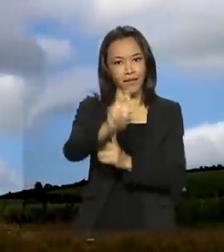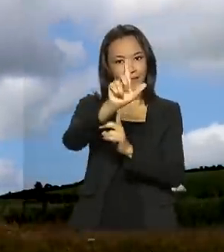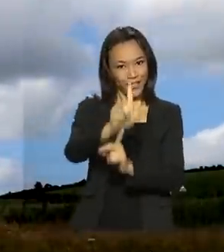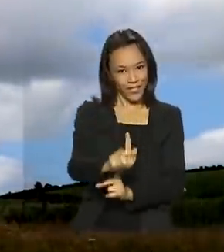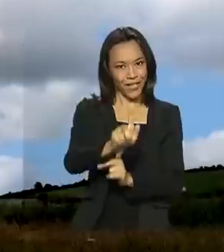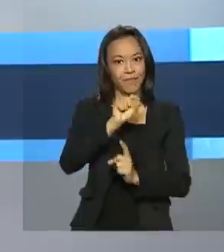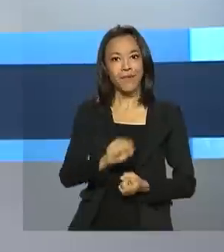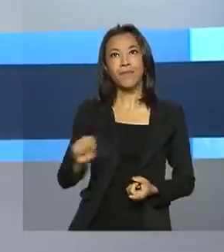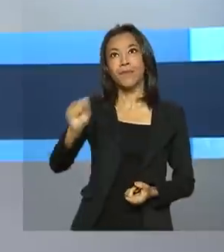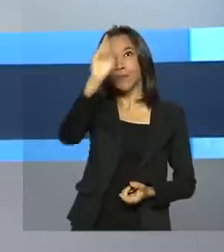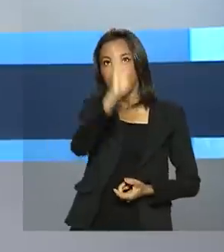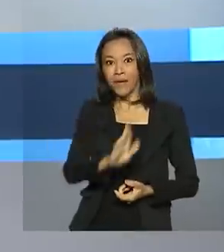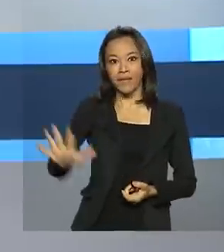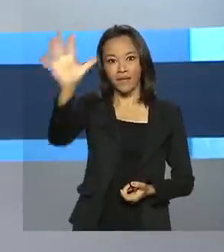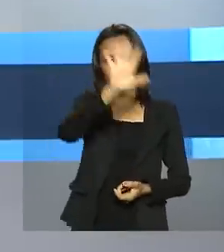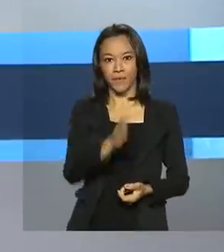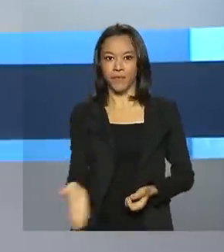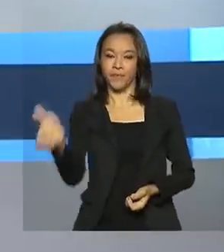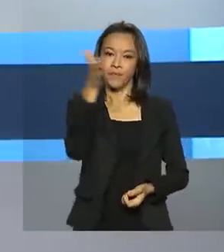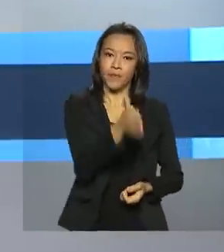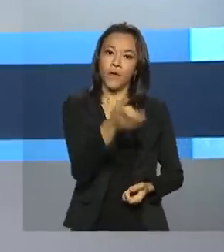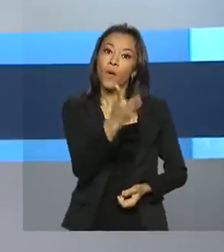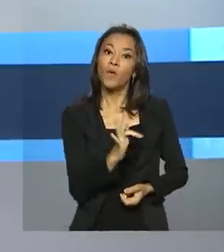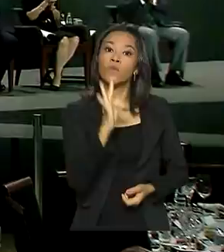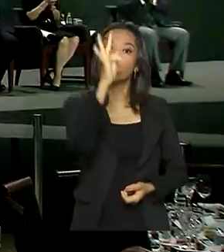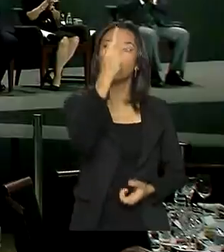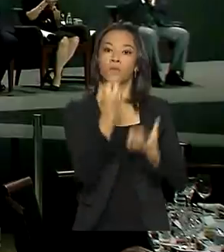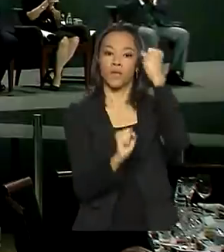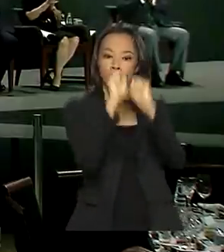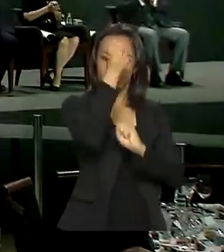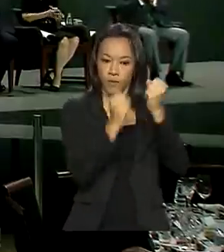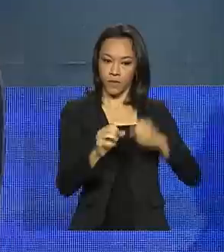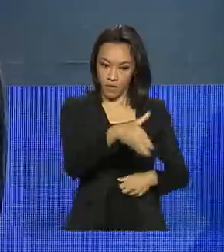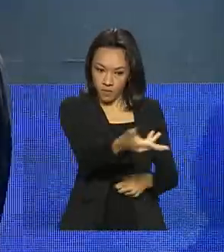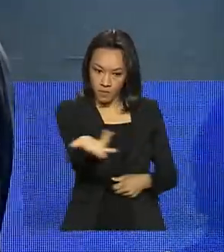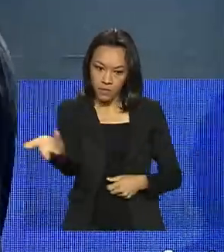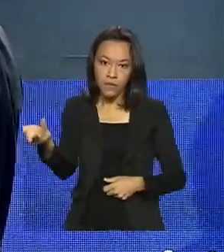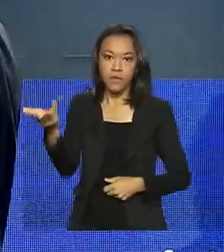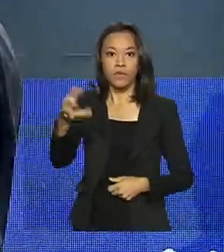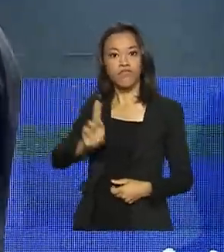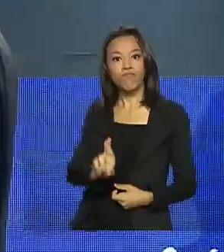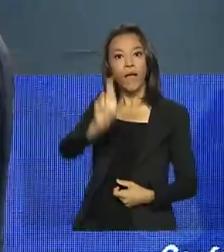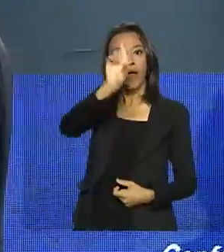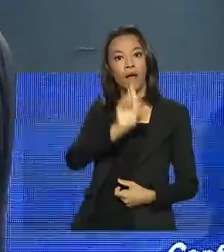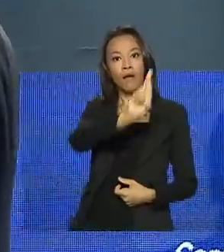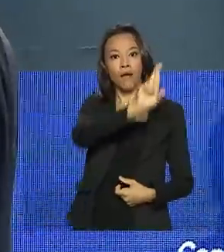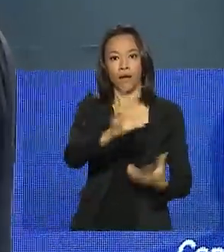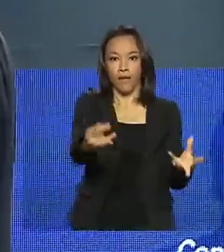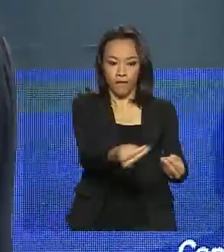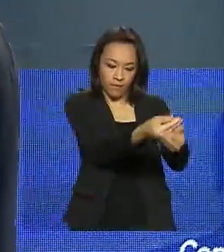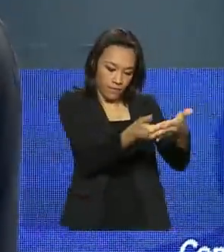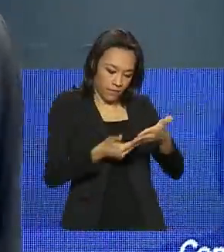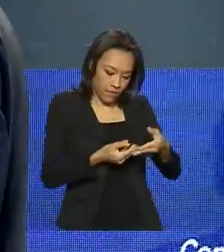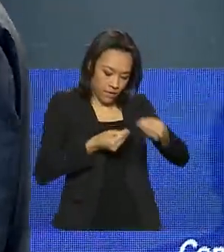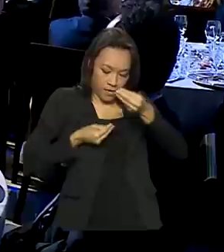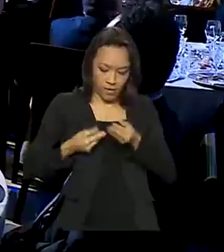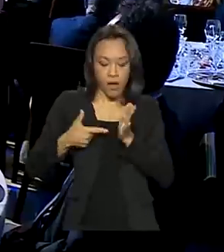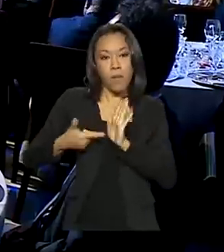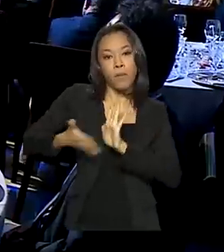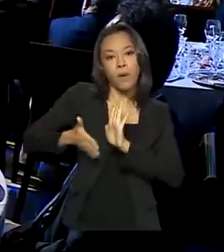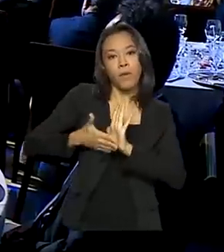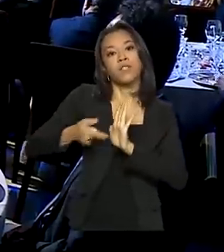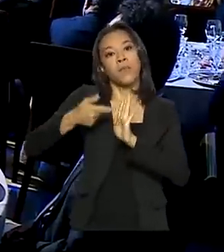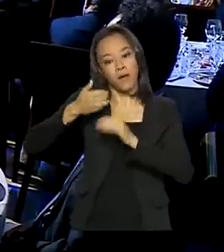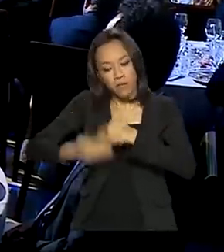redes móveis no país. Futuro da indústria. Entidades do setor entregam propostas para a retomada do crescimento